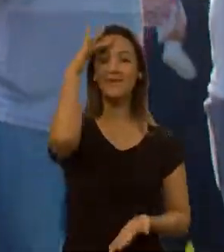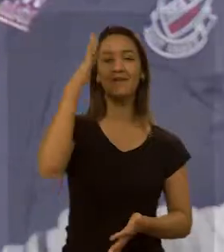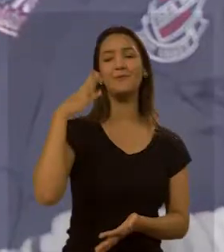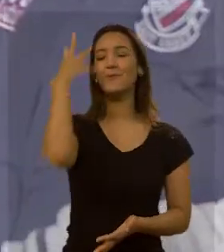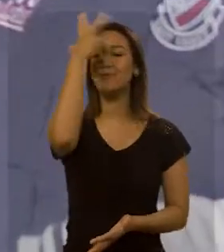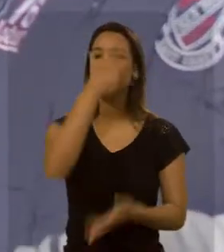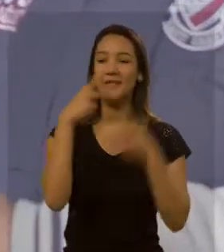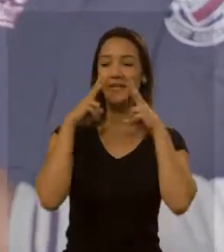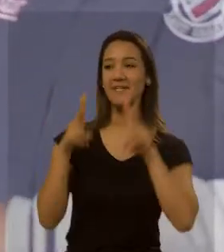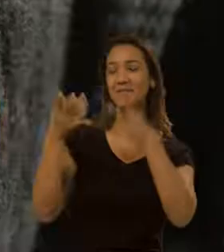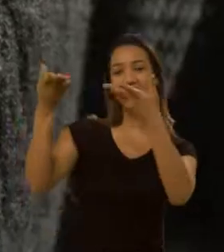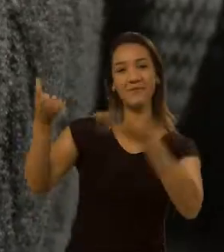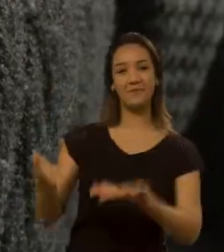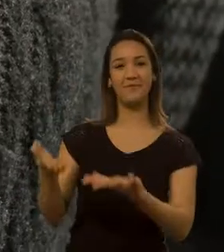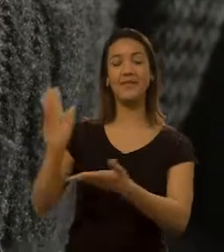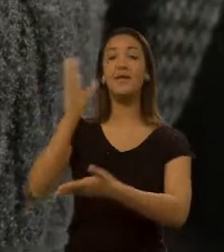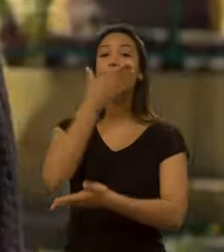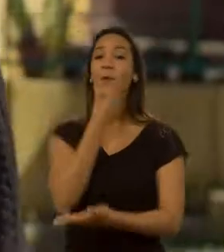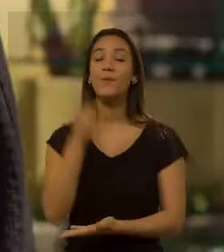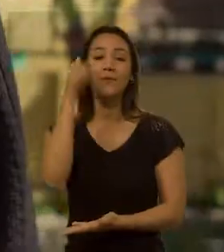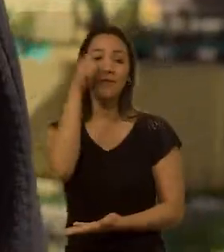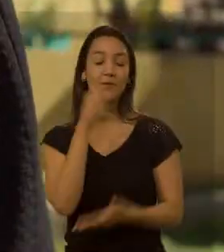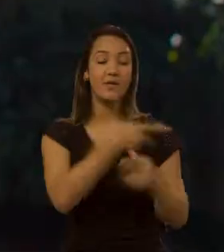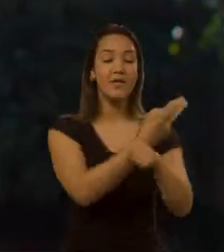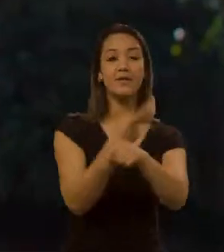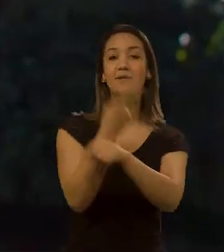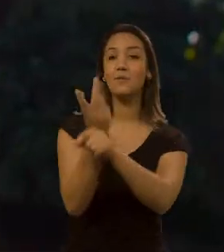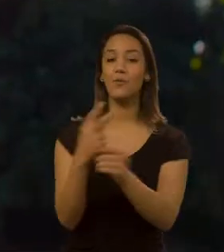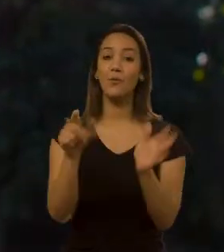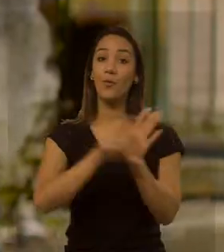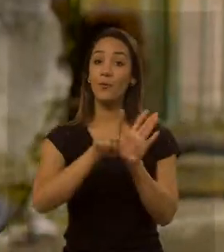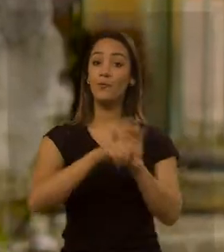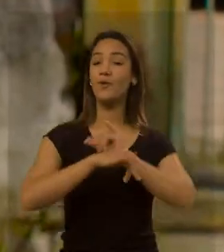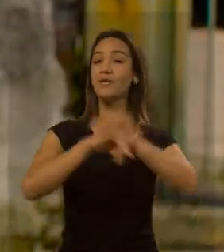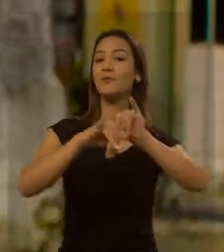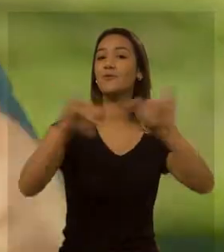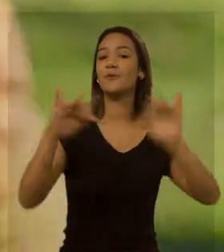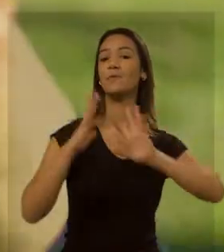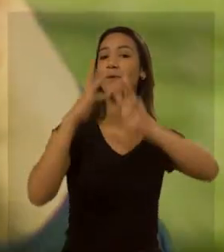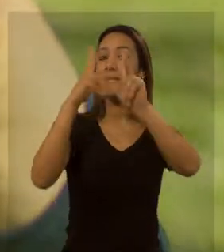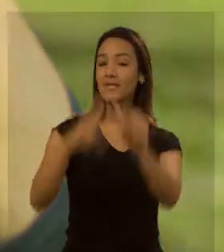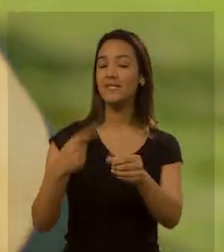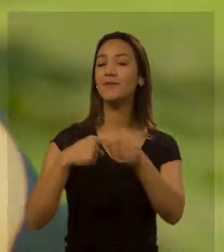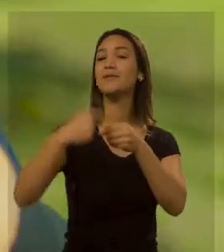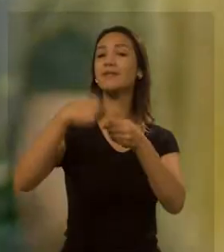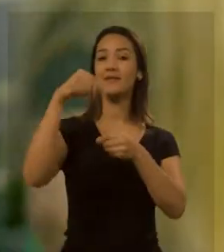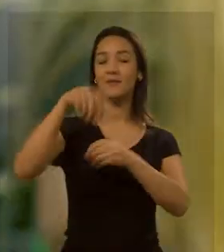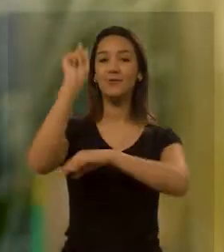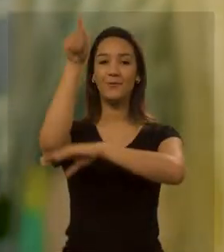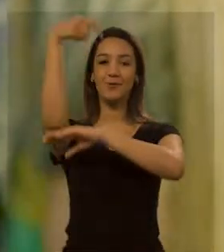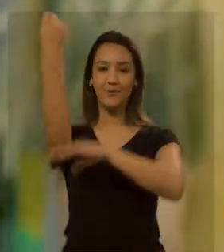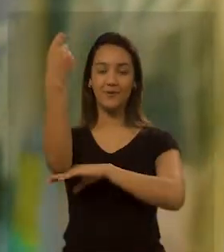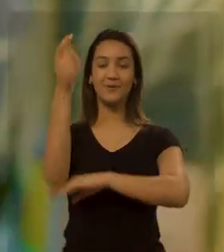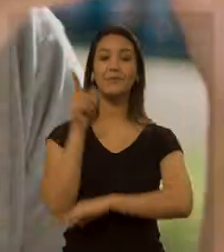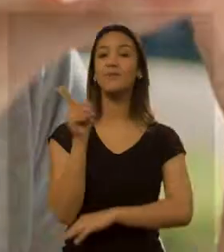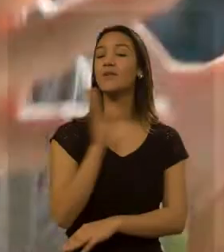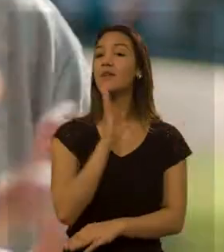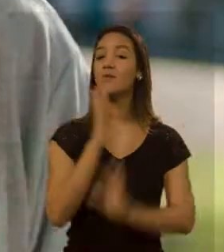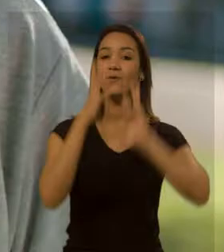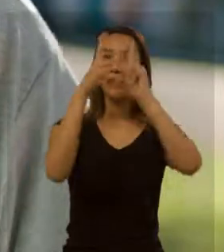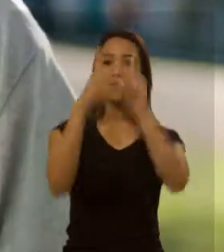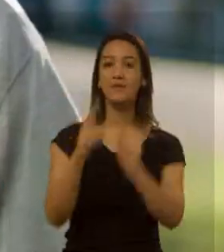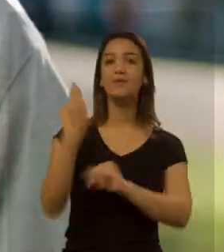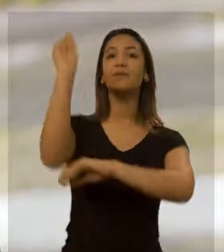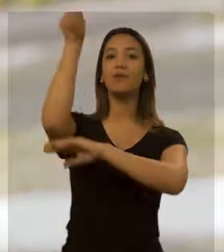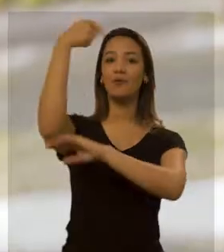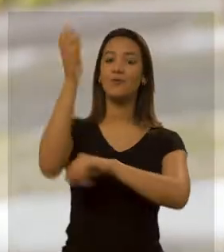militantes. Bonito de ver! Gaúchos e gaúchas buscam material de campanha em todas as cidades do Rio Grande. Raize conhece os quatro